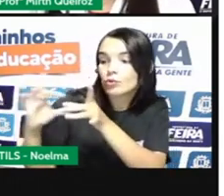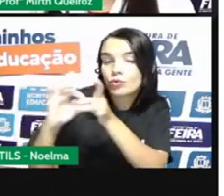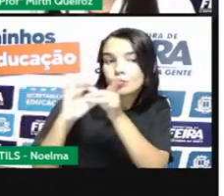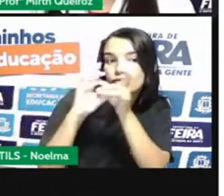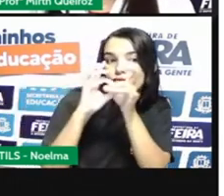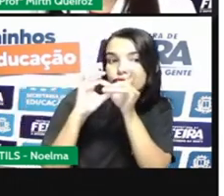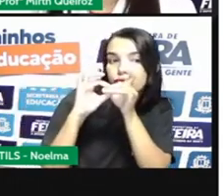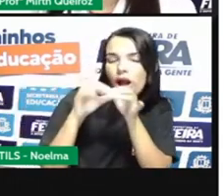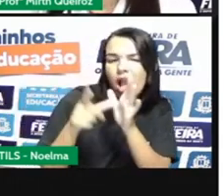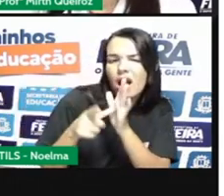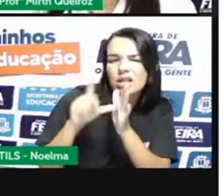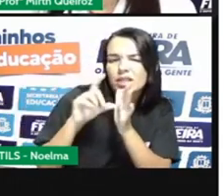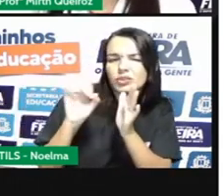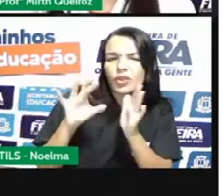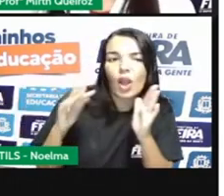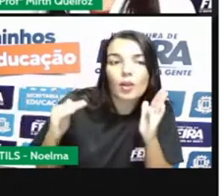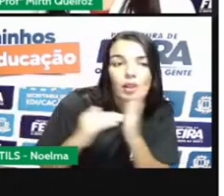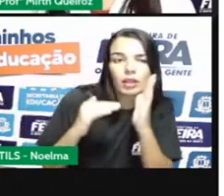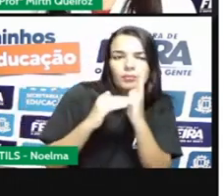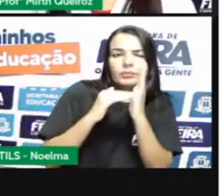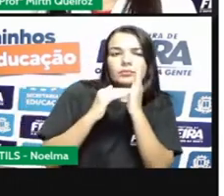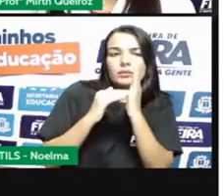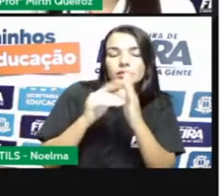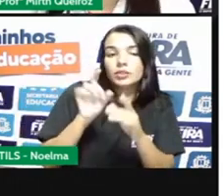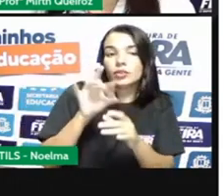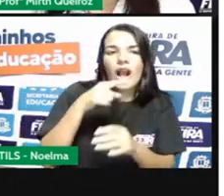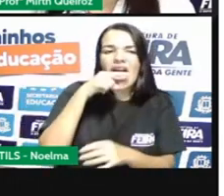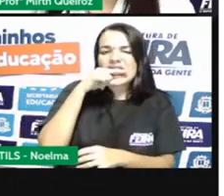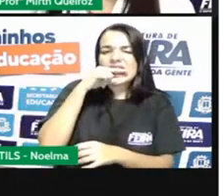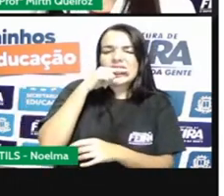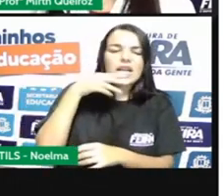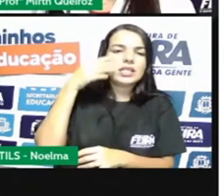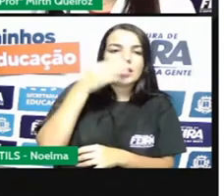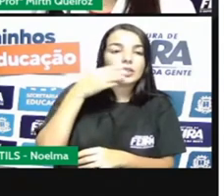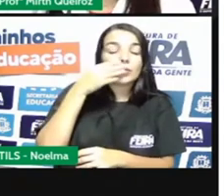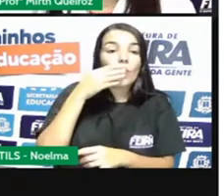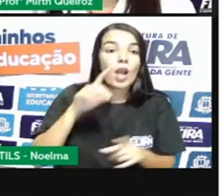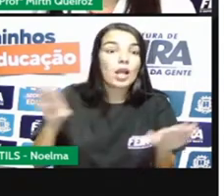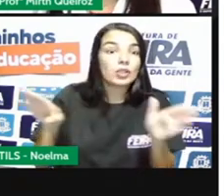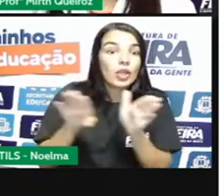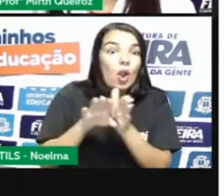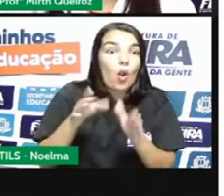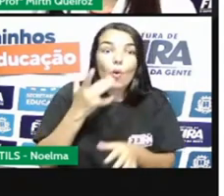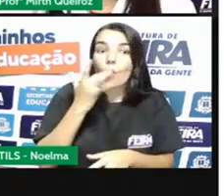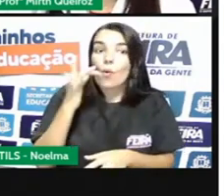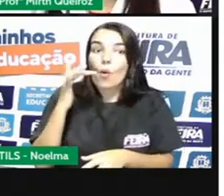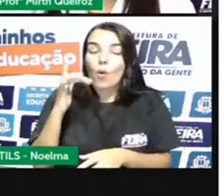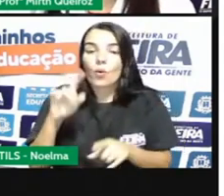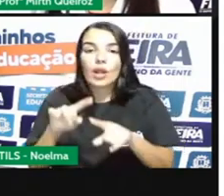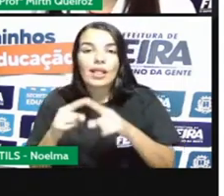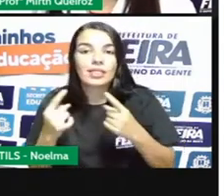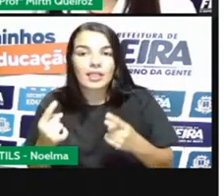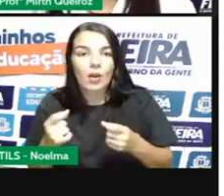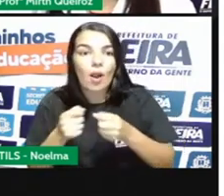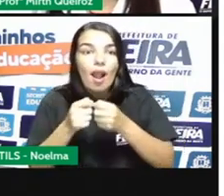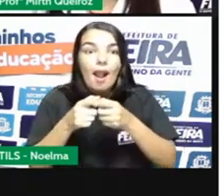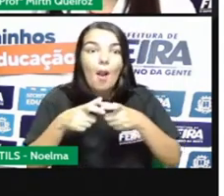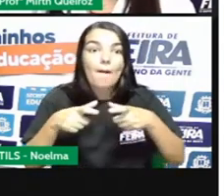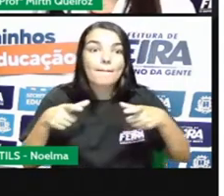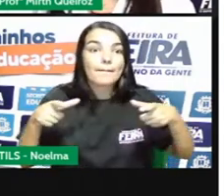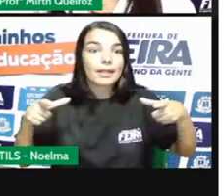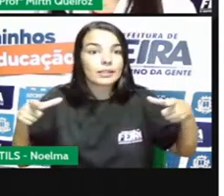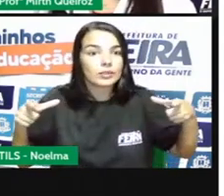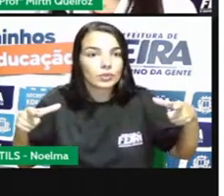limitada, né? Antes estava só baseada na cana-de-açúcar, aí veio o ouro. Aí, com o ouro, aumentou a